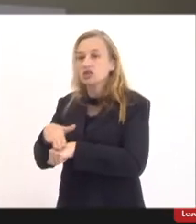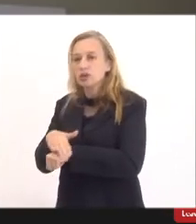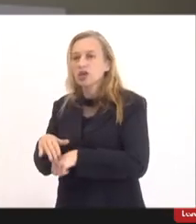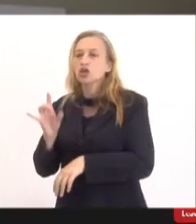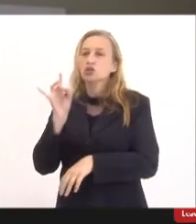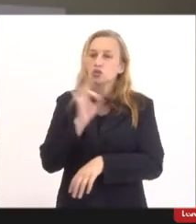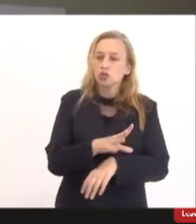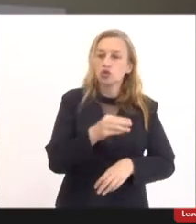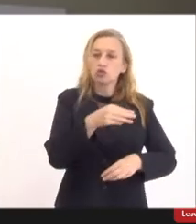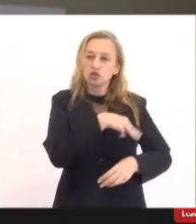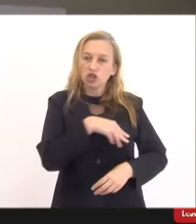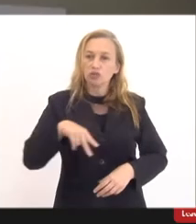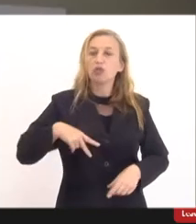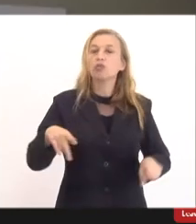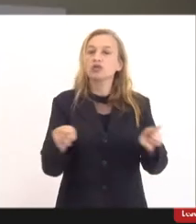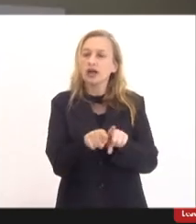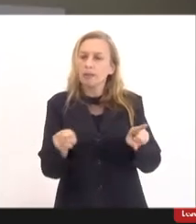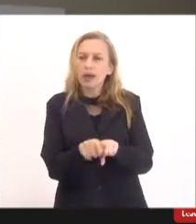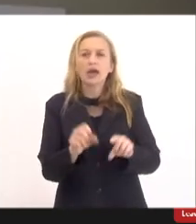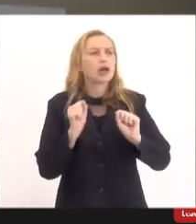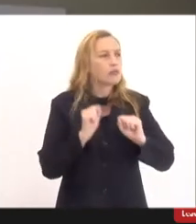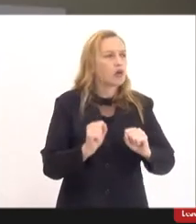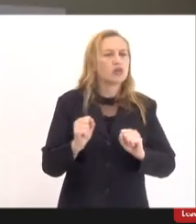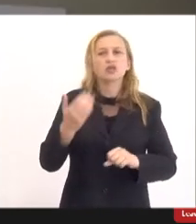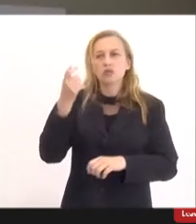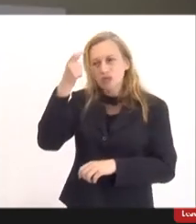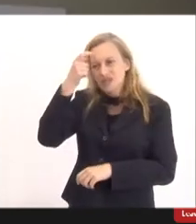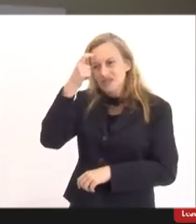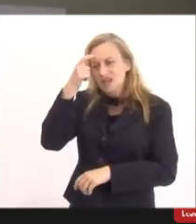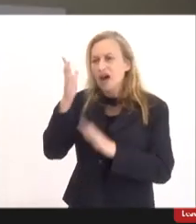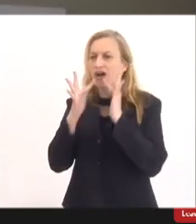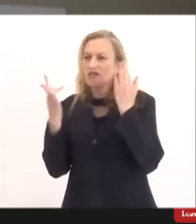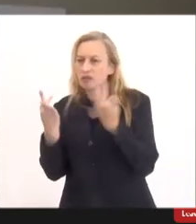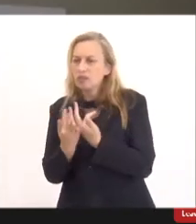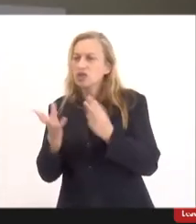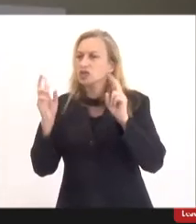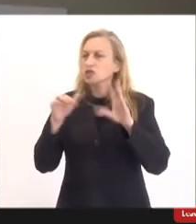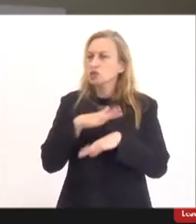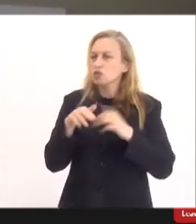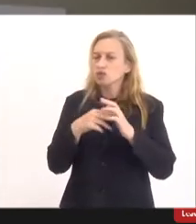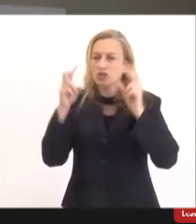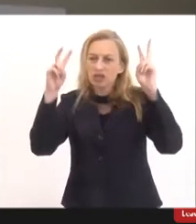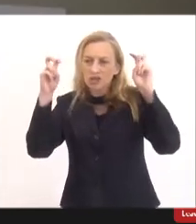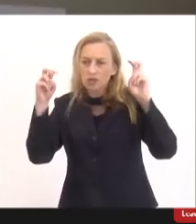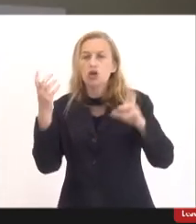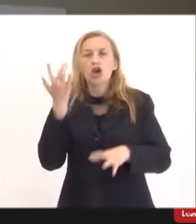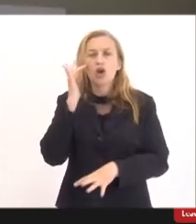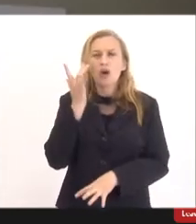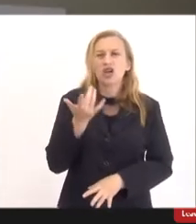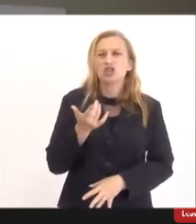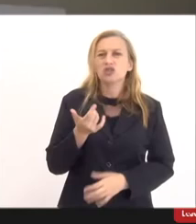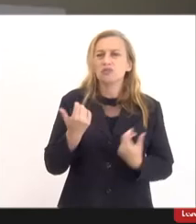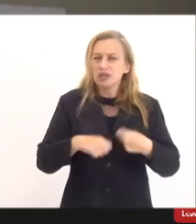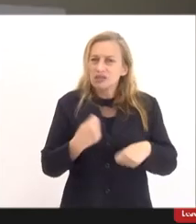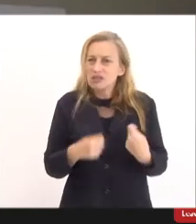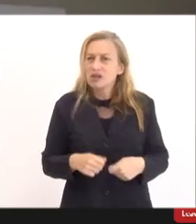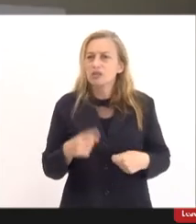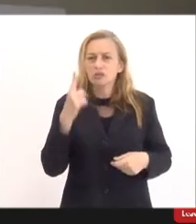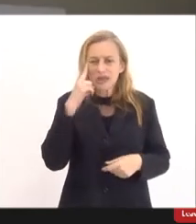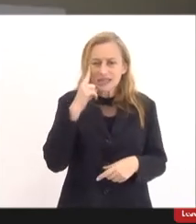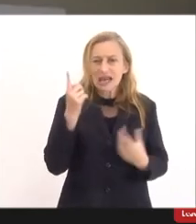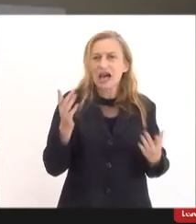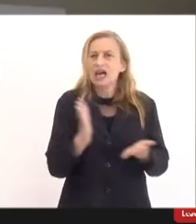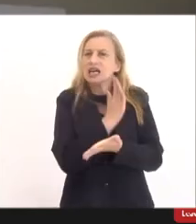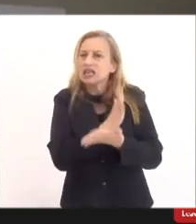para o Ministério Público, também para que ele possa conscientizar aquela família e eu acho que a gente tem que ter em mente que algumas